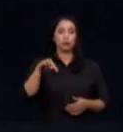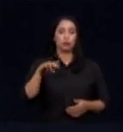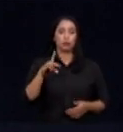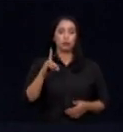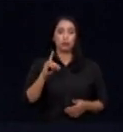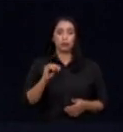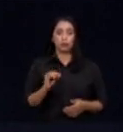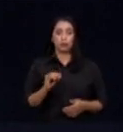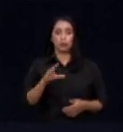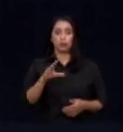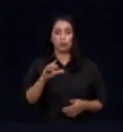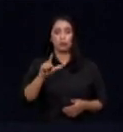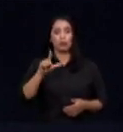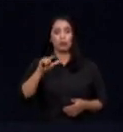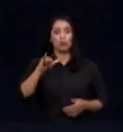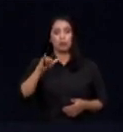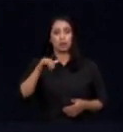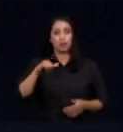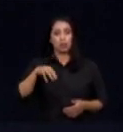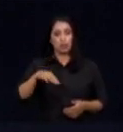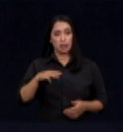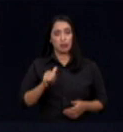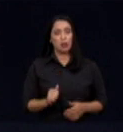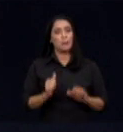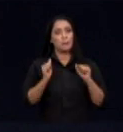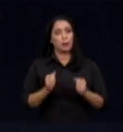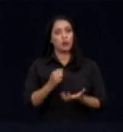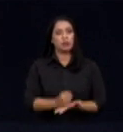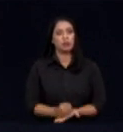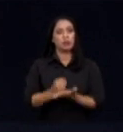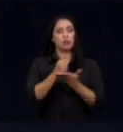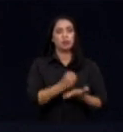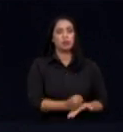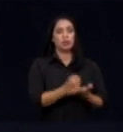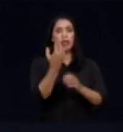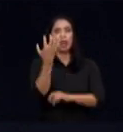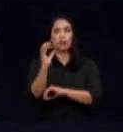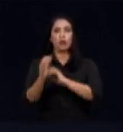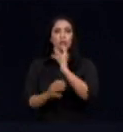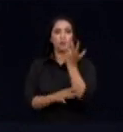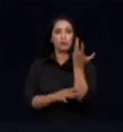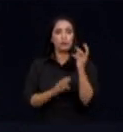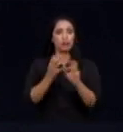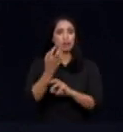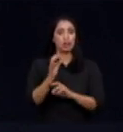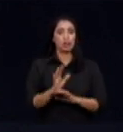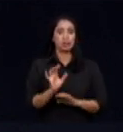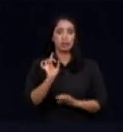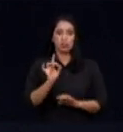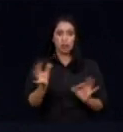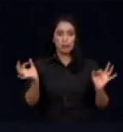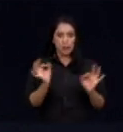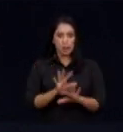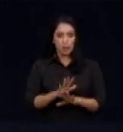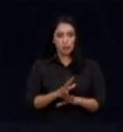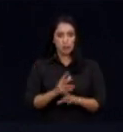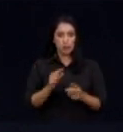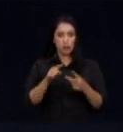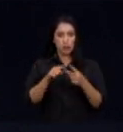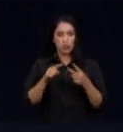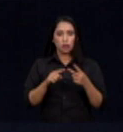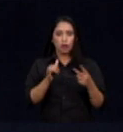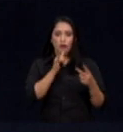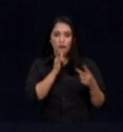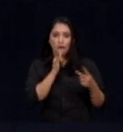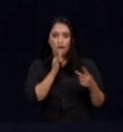no incentivo positivo da manutenção da floresta em pé. E, só para finalizar, Excelência, queria citar dois exemplos